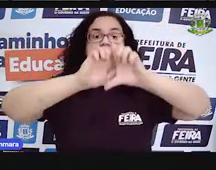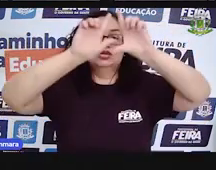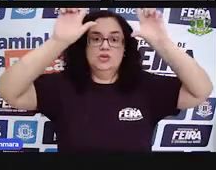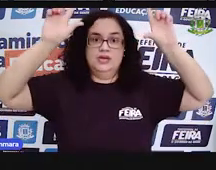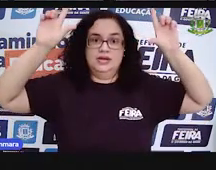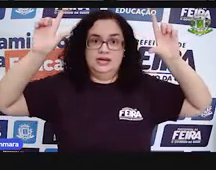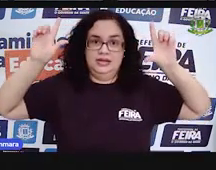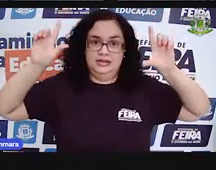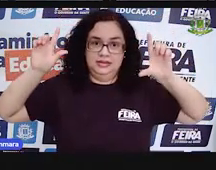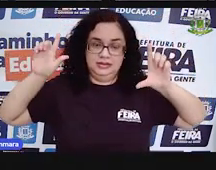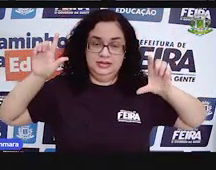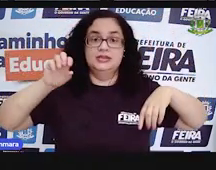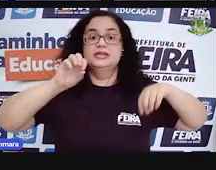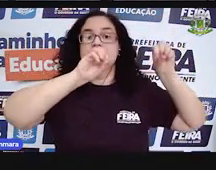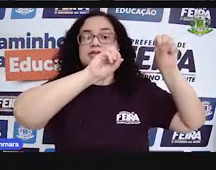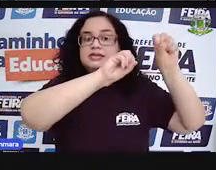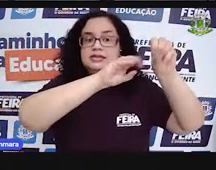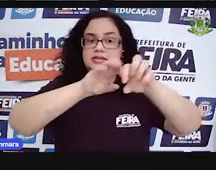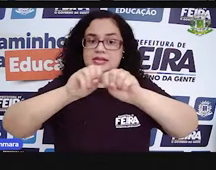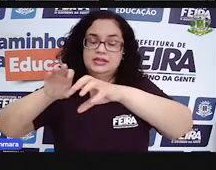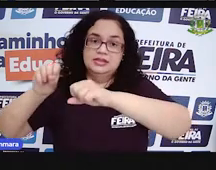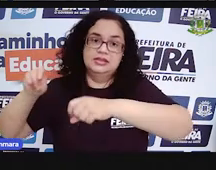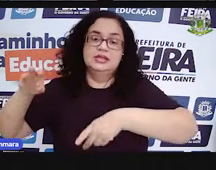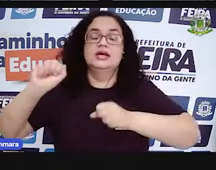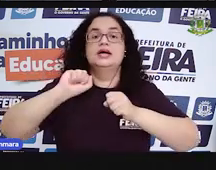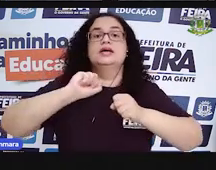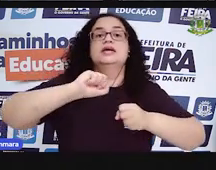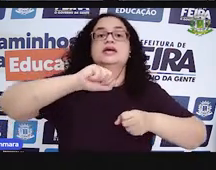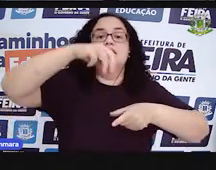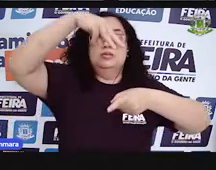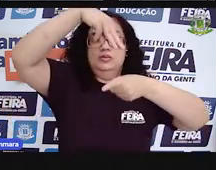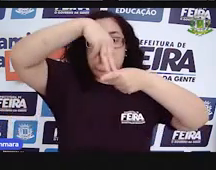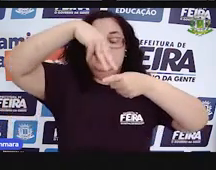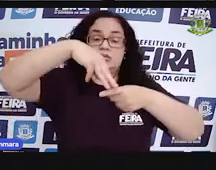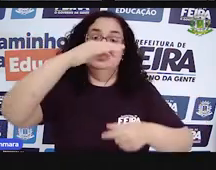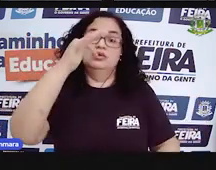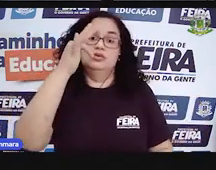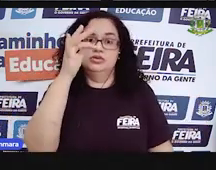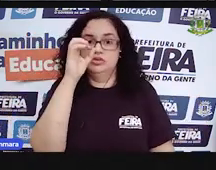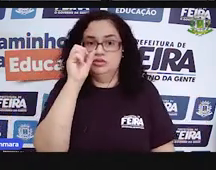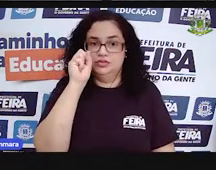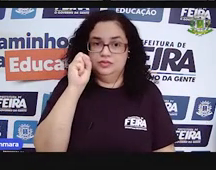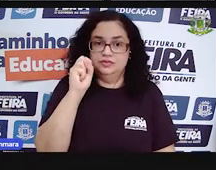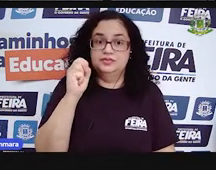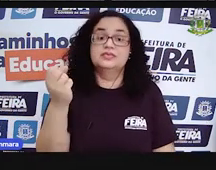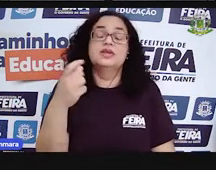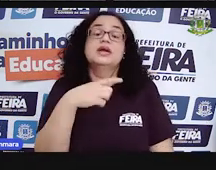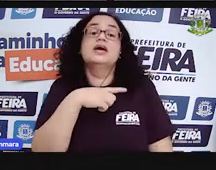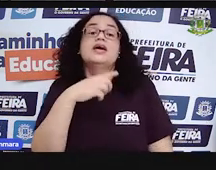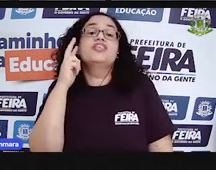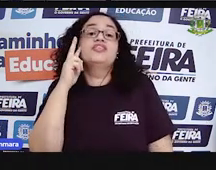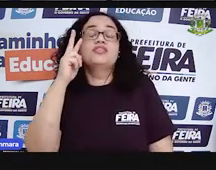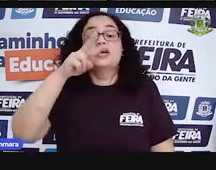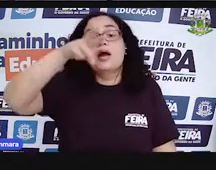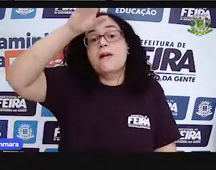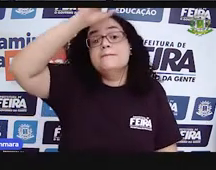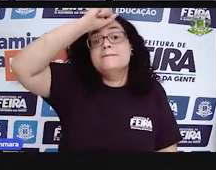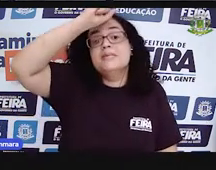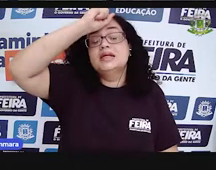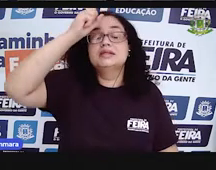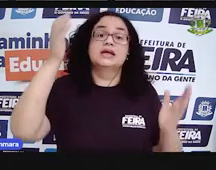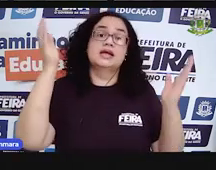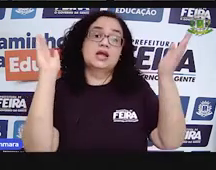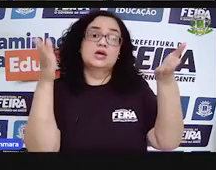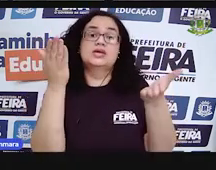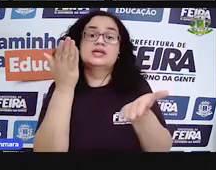Municipal de Educação de Feira de Santana. Bom, e o que a gente vai aprender agora